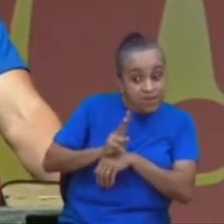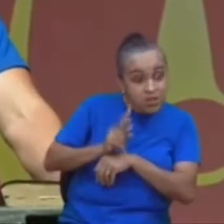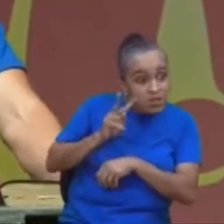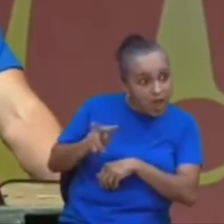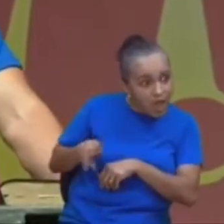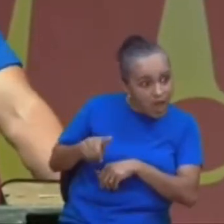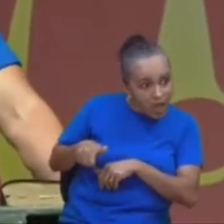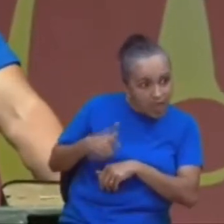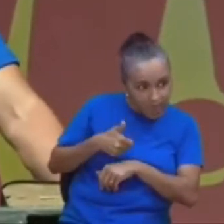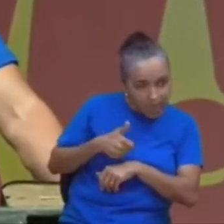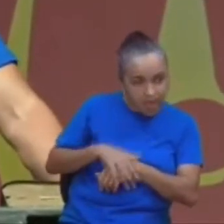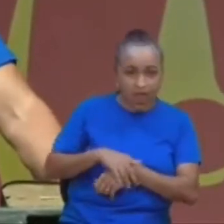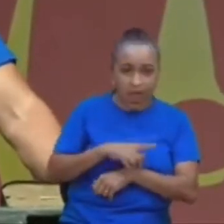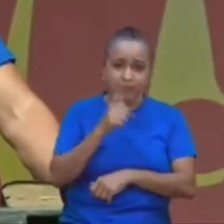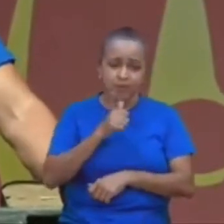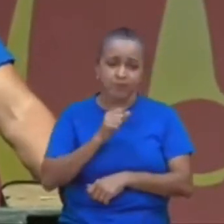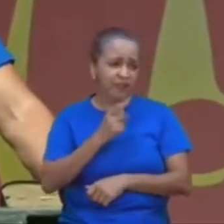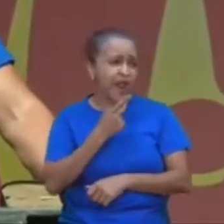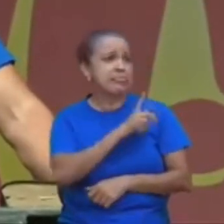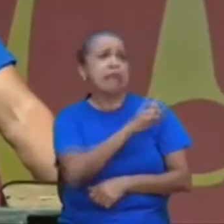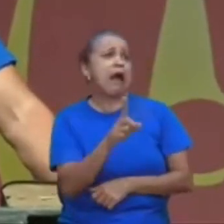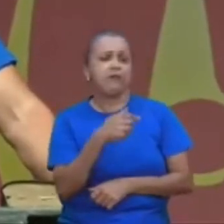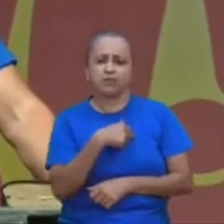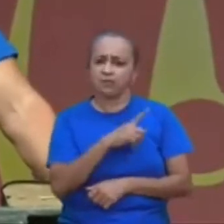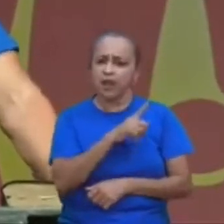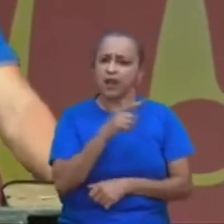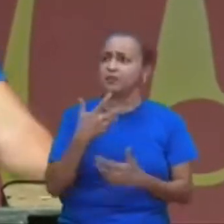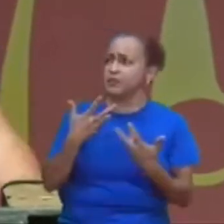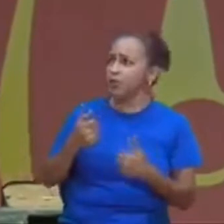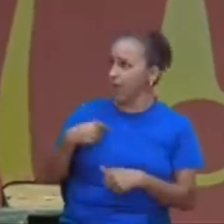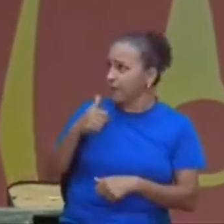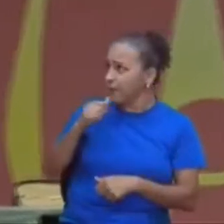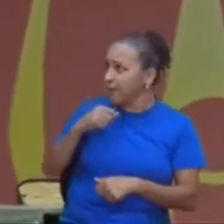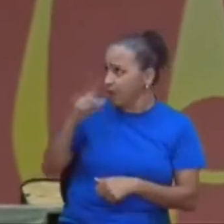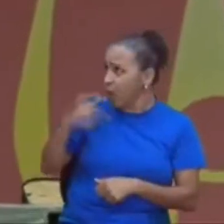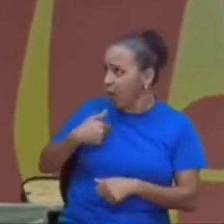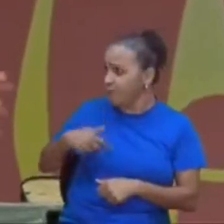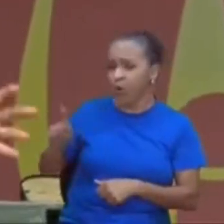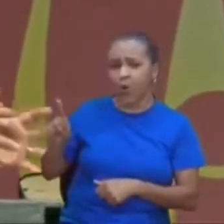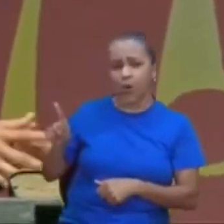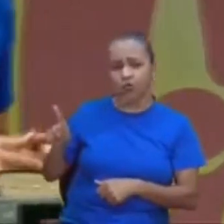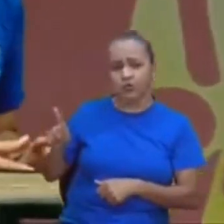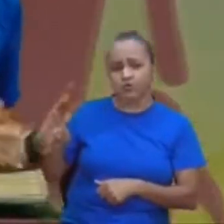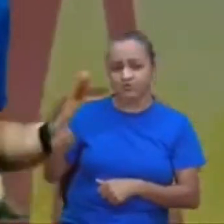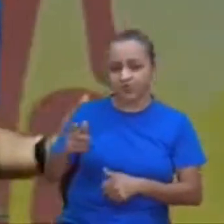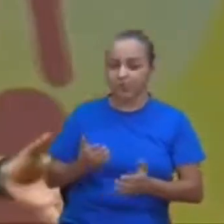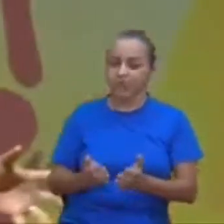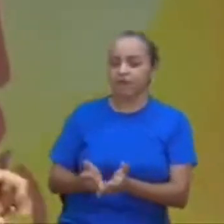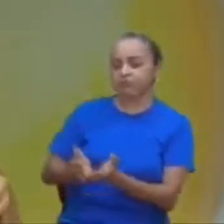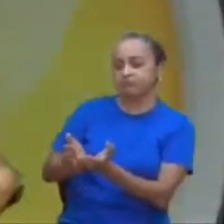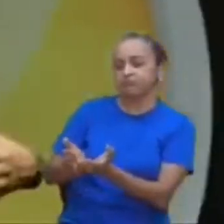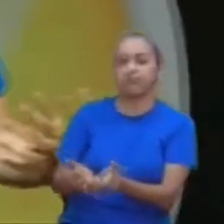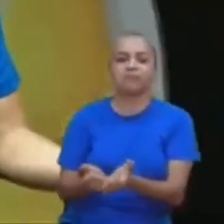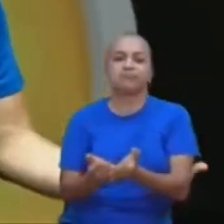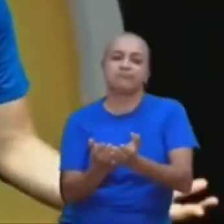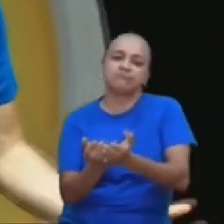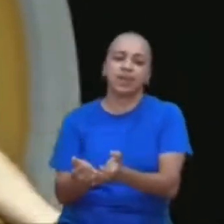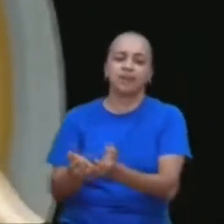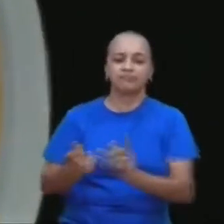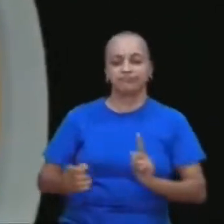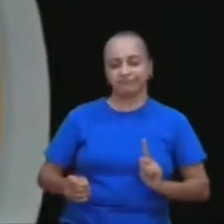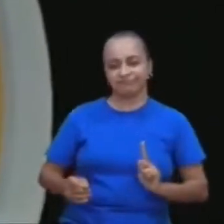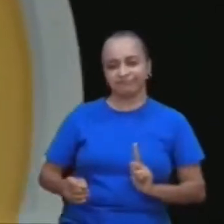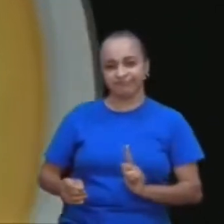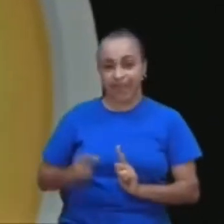primeiro, poderia ter dito não, mas não, ela foi, e quando, a princesa, achou a criança, que abriu, era um